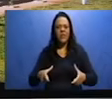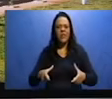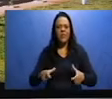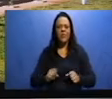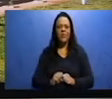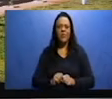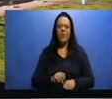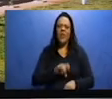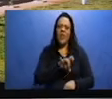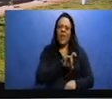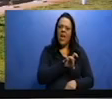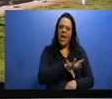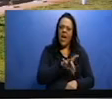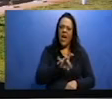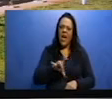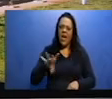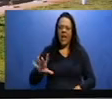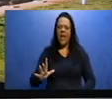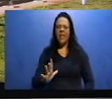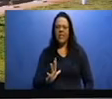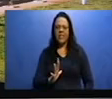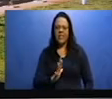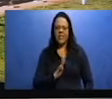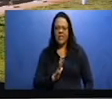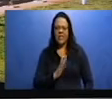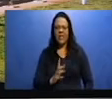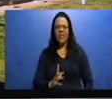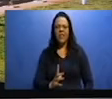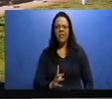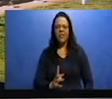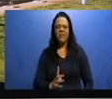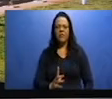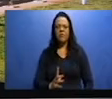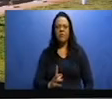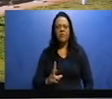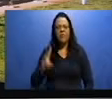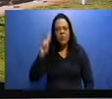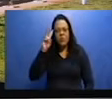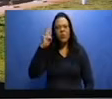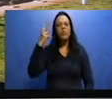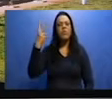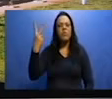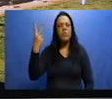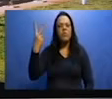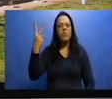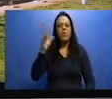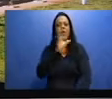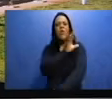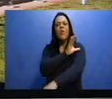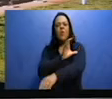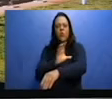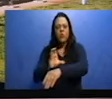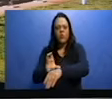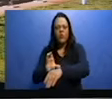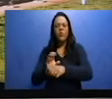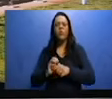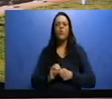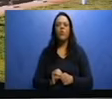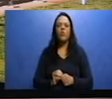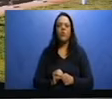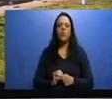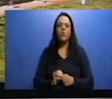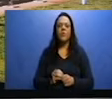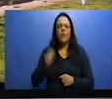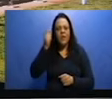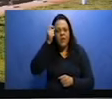cidade tem as suas histórias, seus hábitos. E nós vamos conversar aí um pouco sobre isso, até mesmo